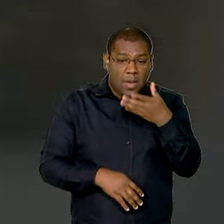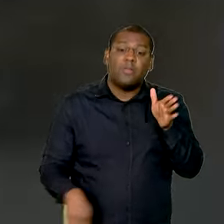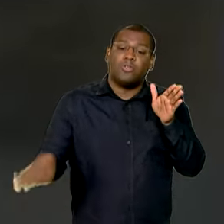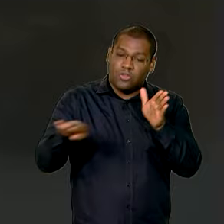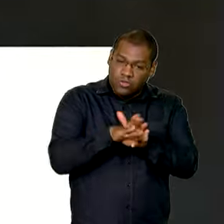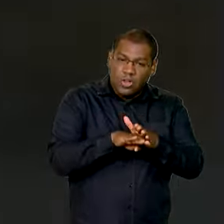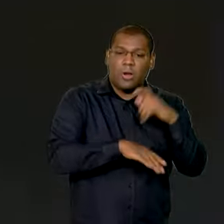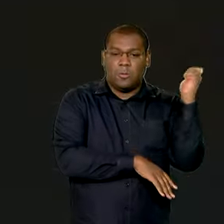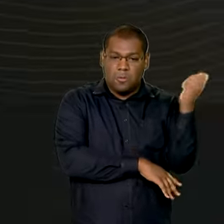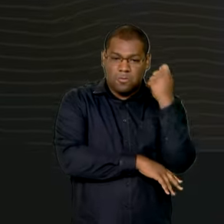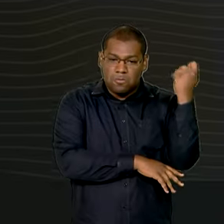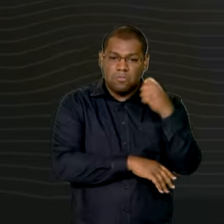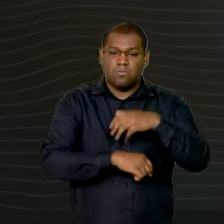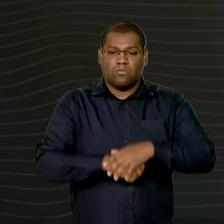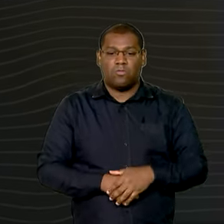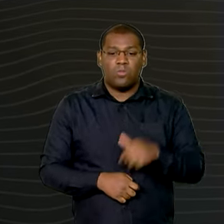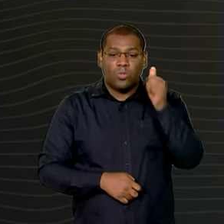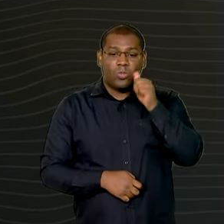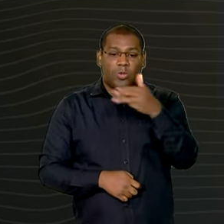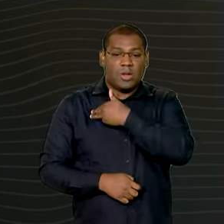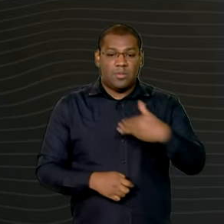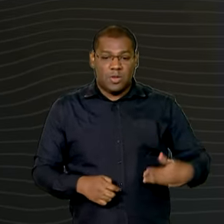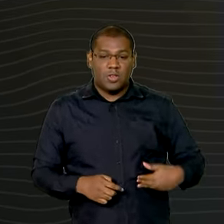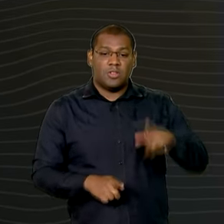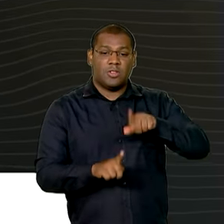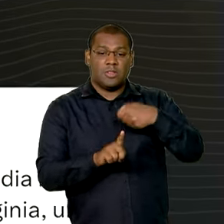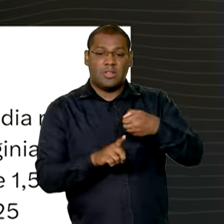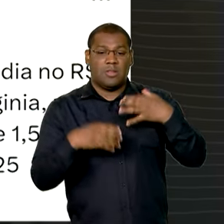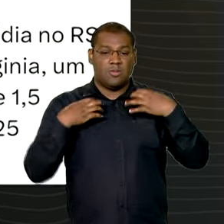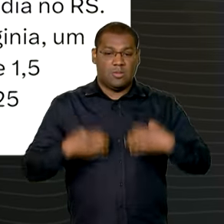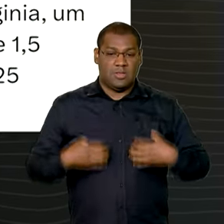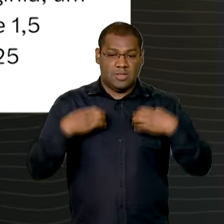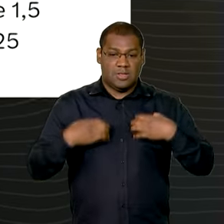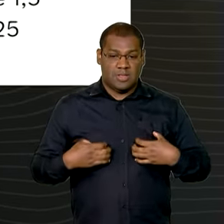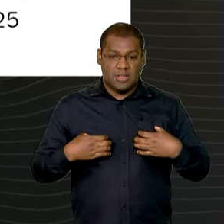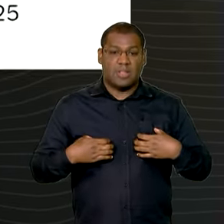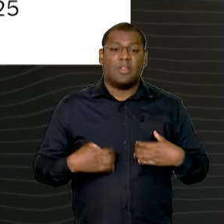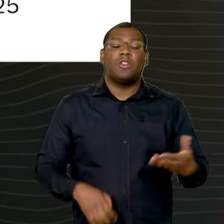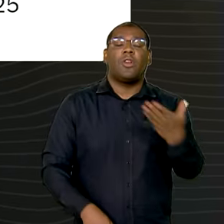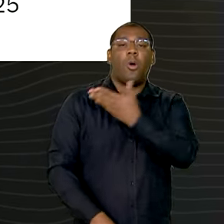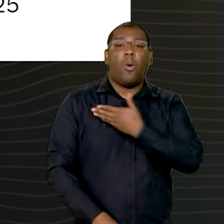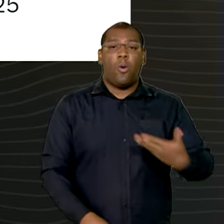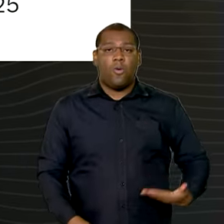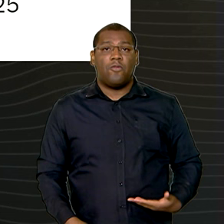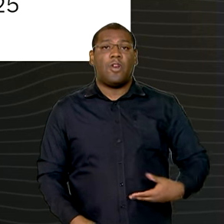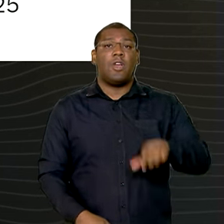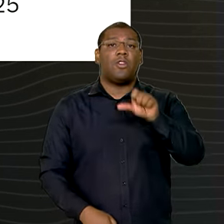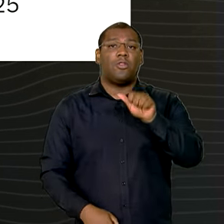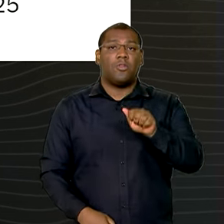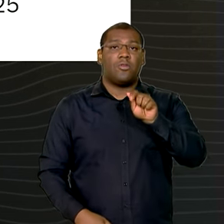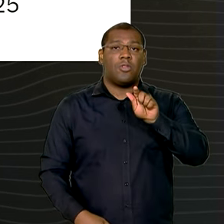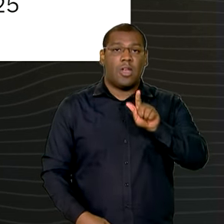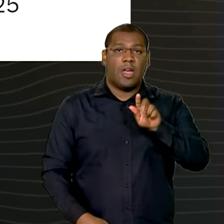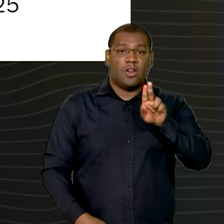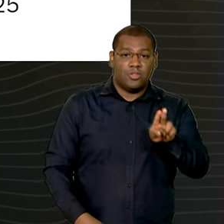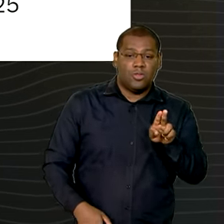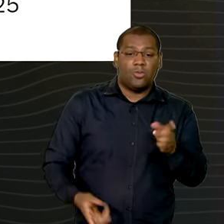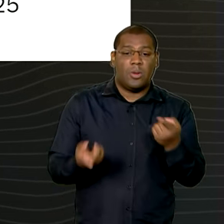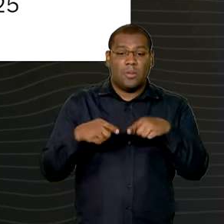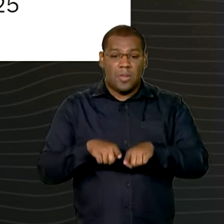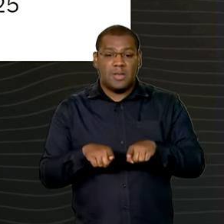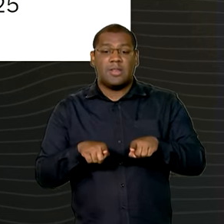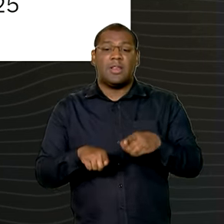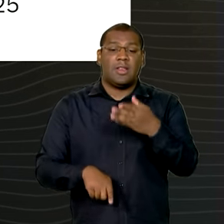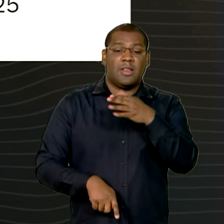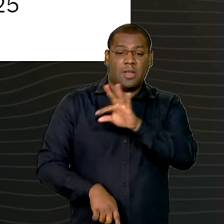ministra das Mulheres Cida Gonçalves informou que o governo acionou a Advocacia Geral da União e a Polícia Federal contra a